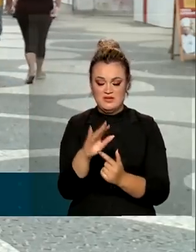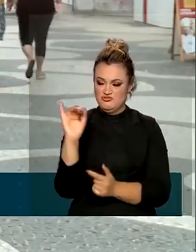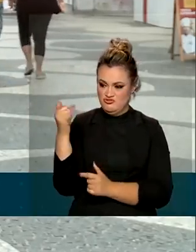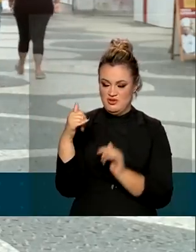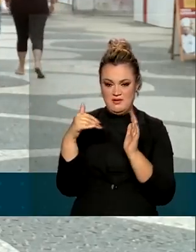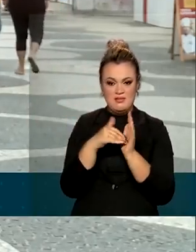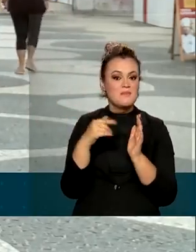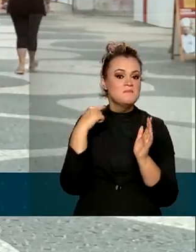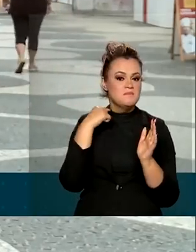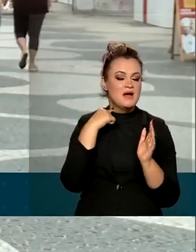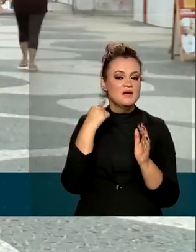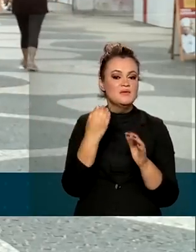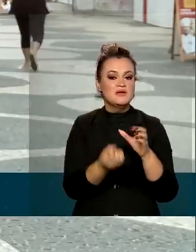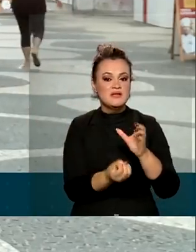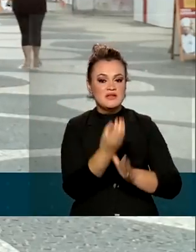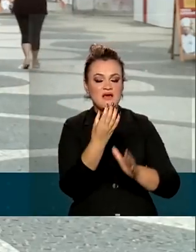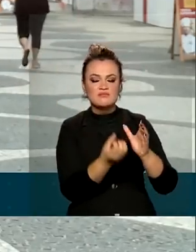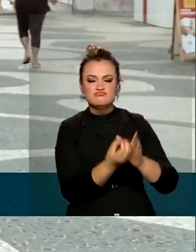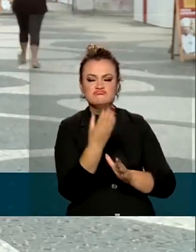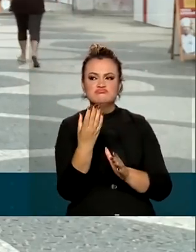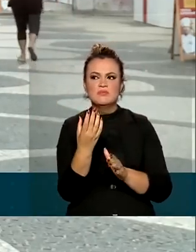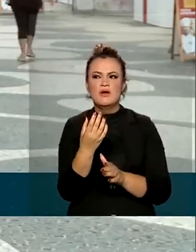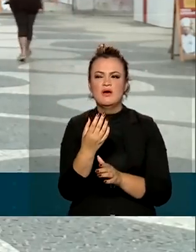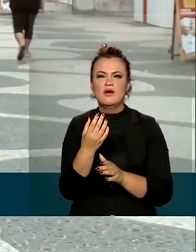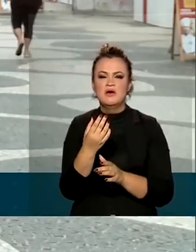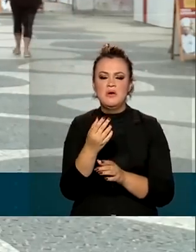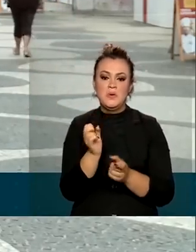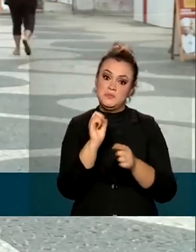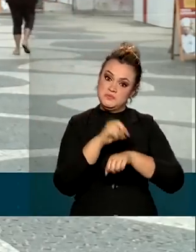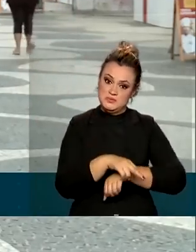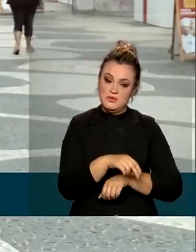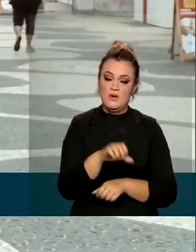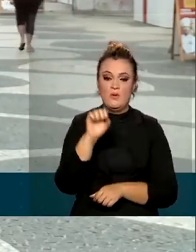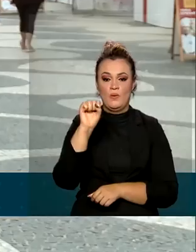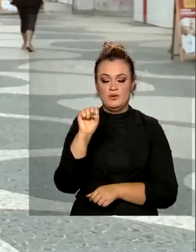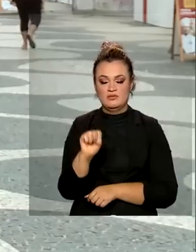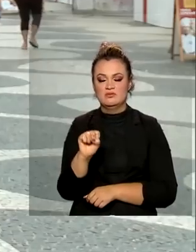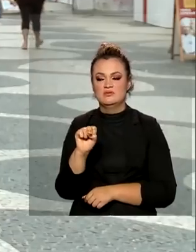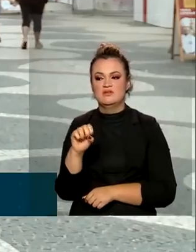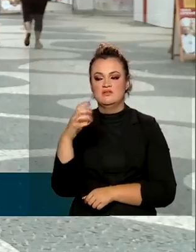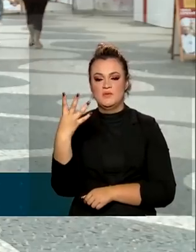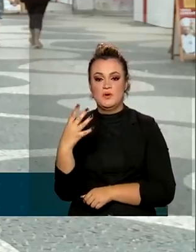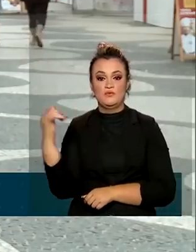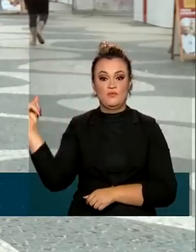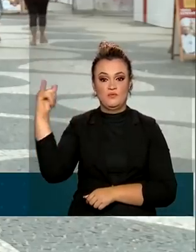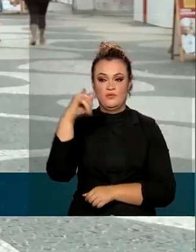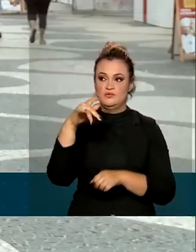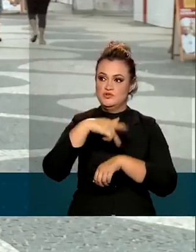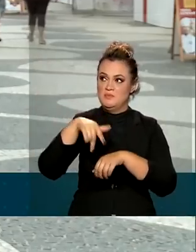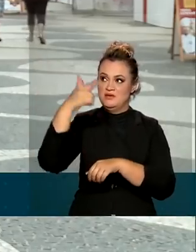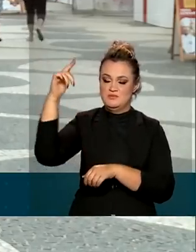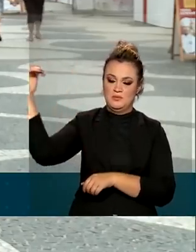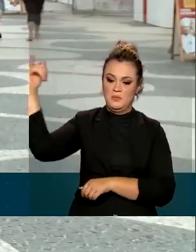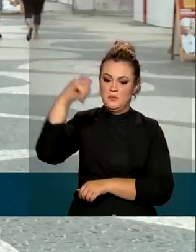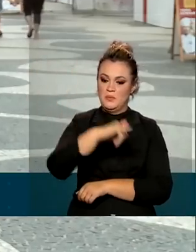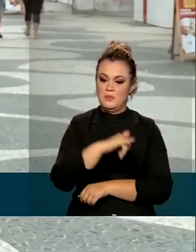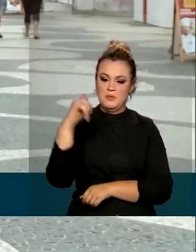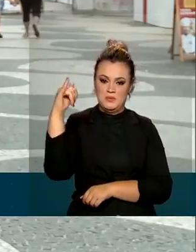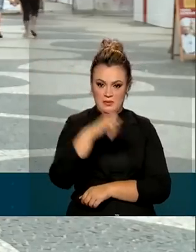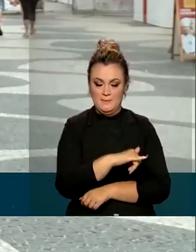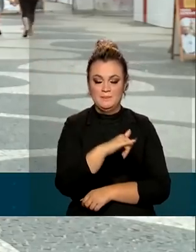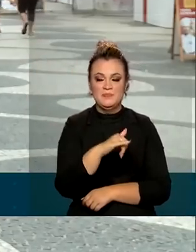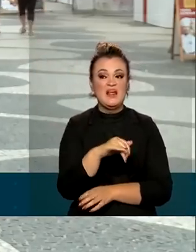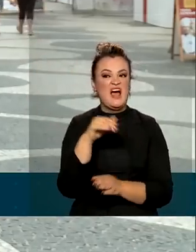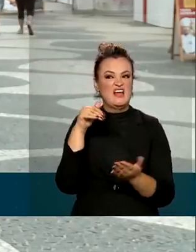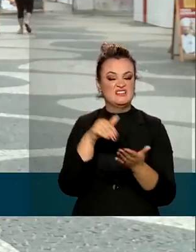janeiro a maio foram criados ou retomados 84 voos internacionais. Até fevereiro do ano que vem, a